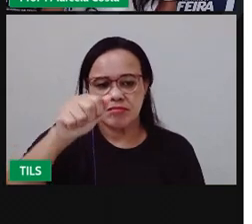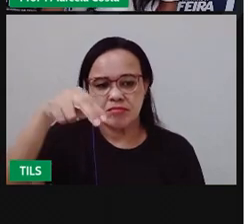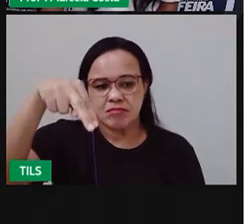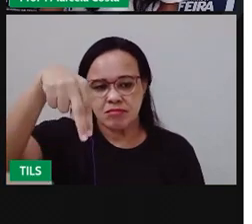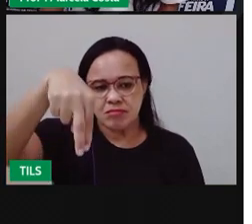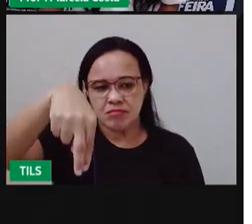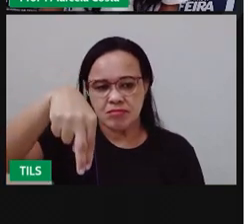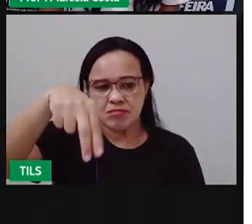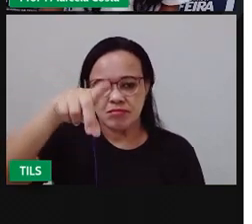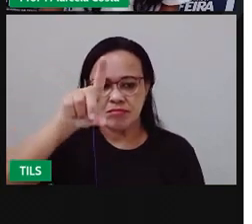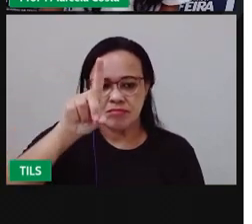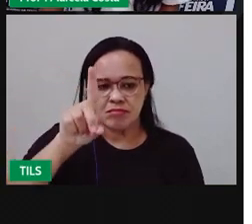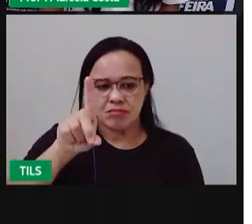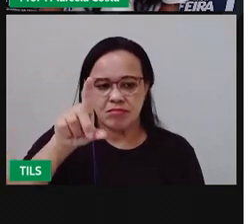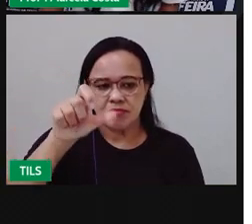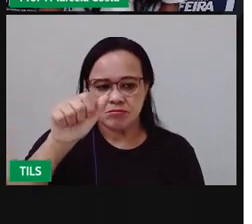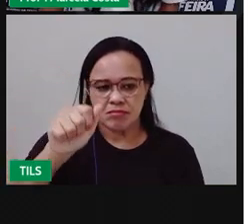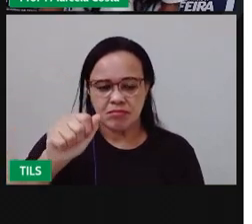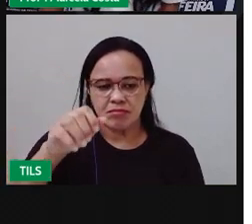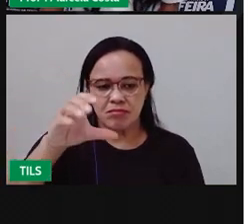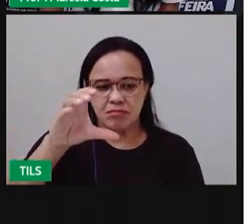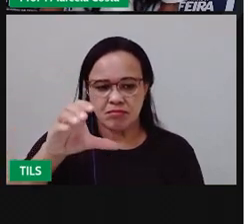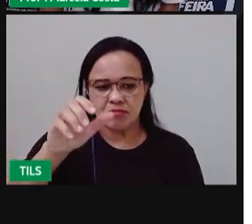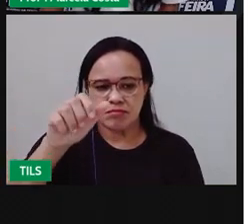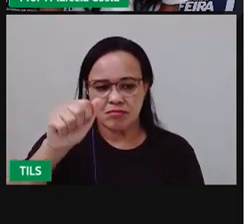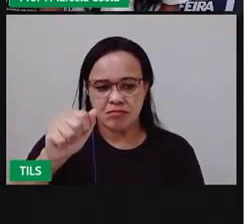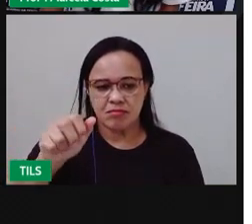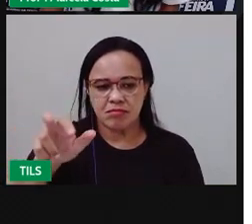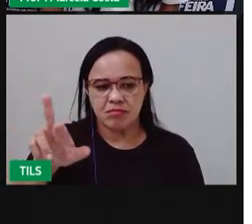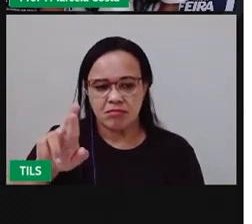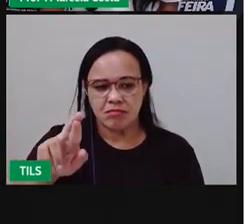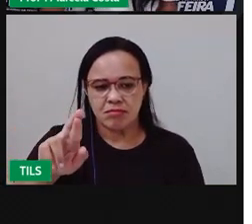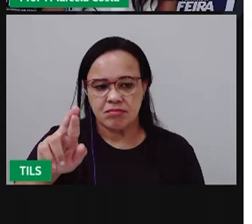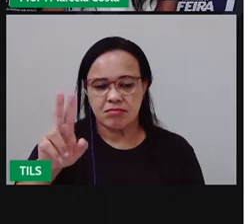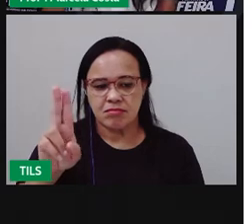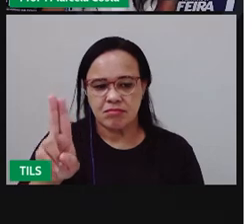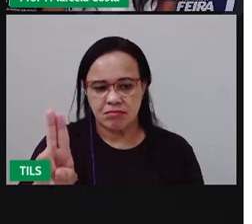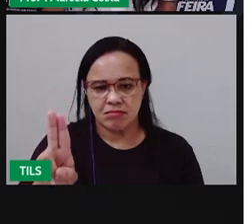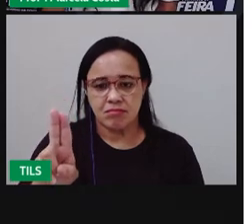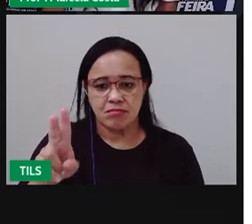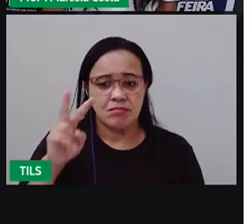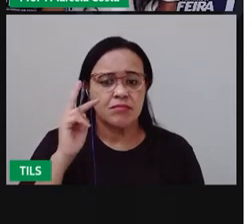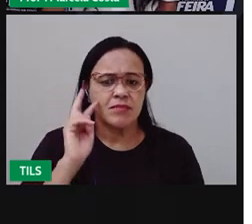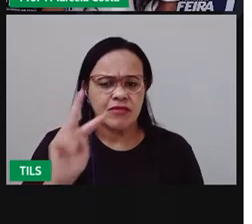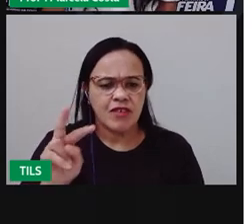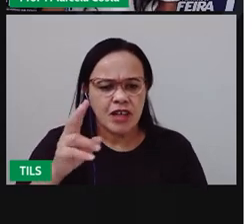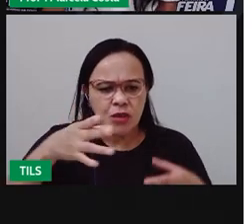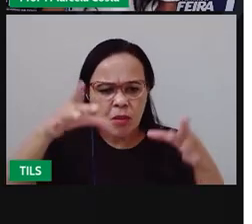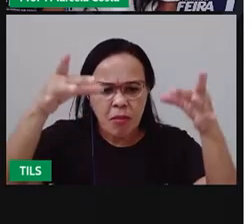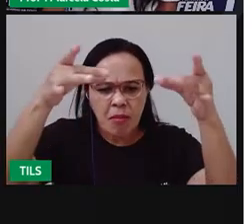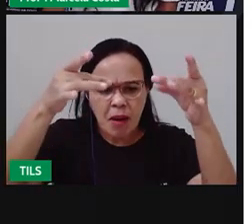Olha como é bem detalhada essa xilogravura.